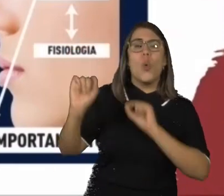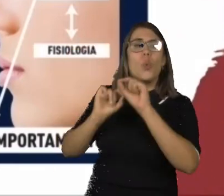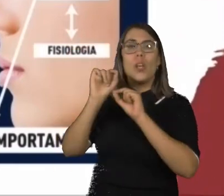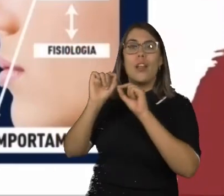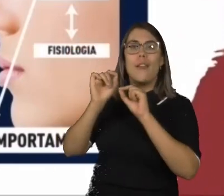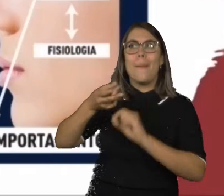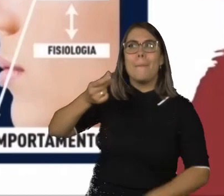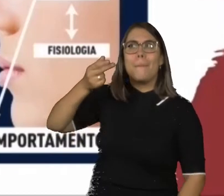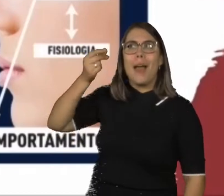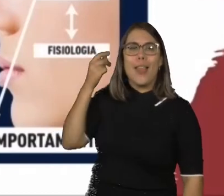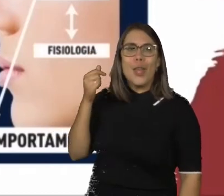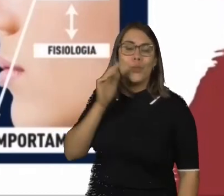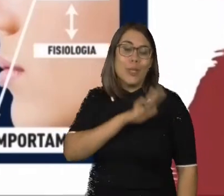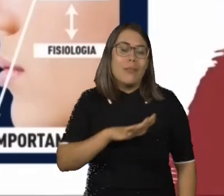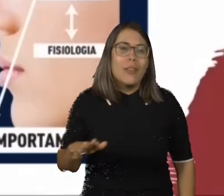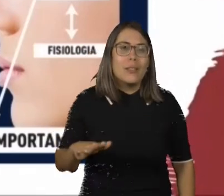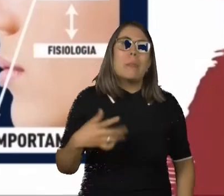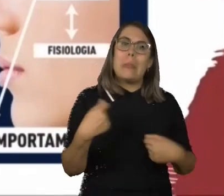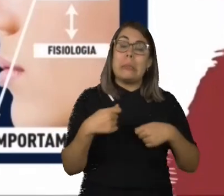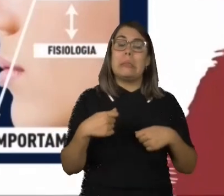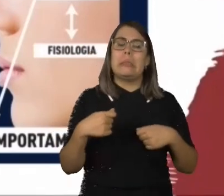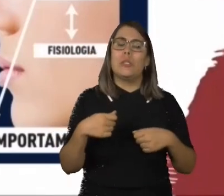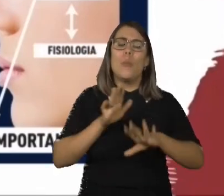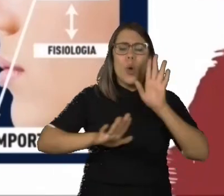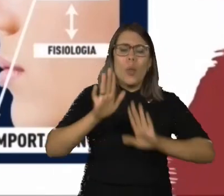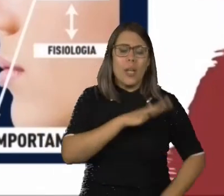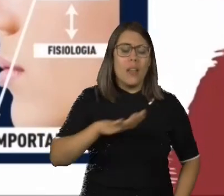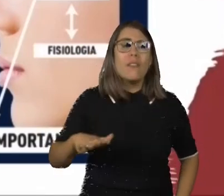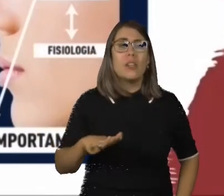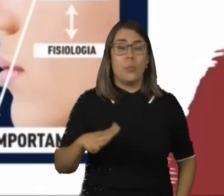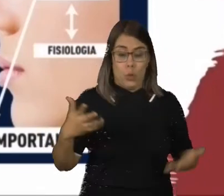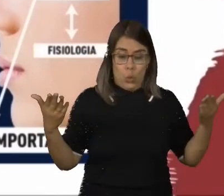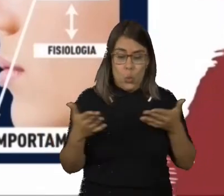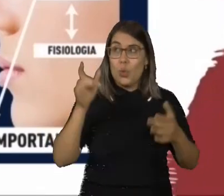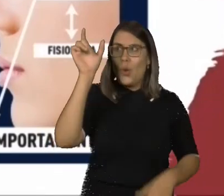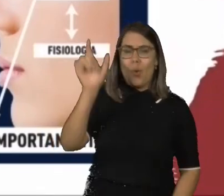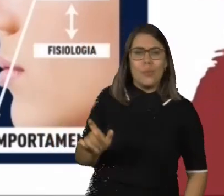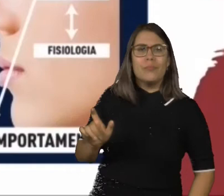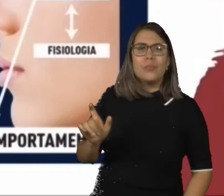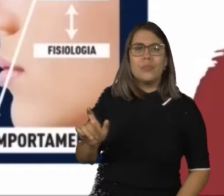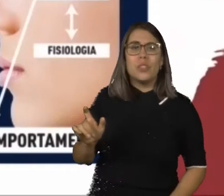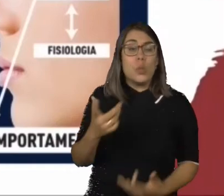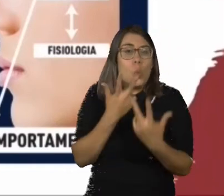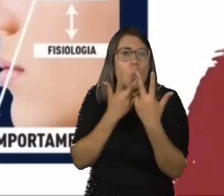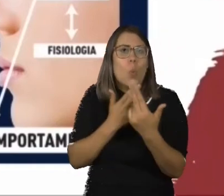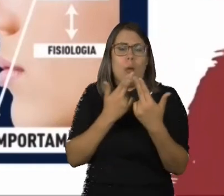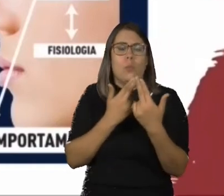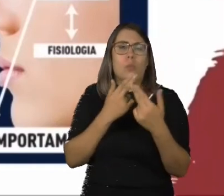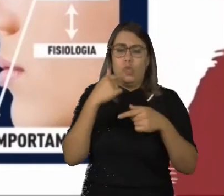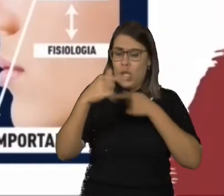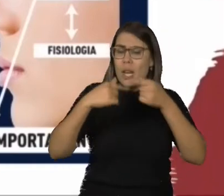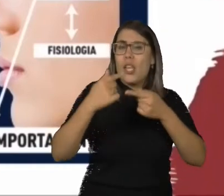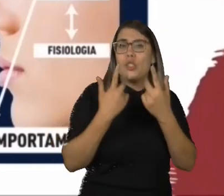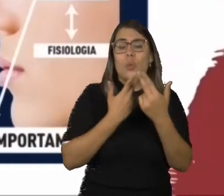aconteceu com ele na sua infância. Por isso que nós temos pessoas que passam por situações iguais, às vezes pelos mesmos diagnósticos, mas elas têm